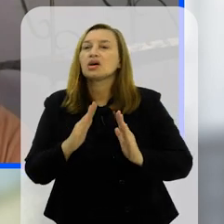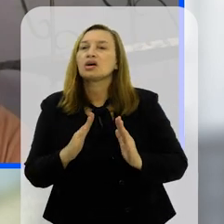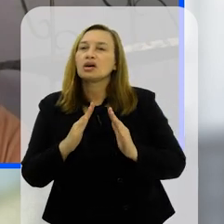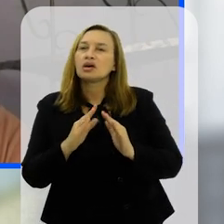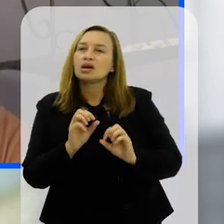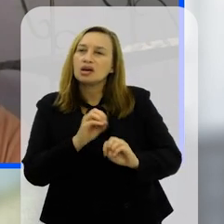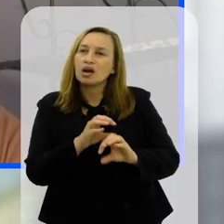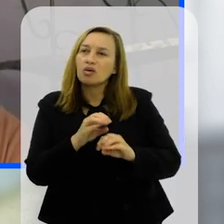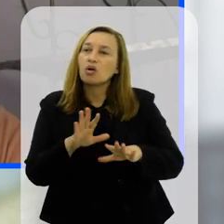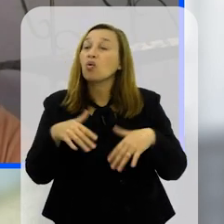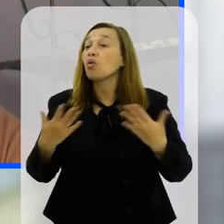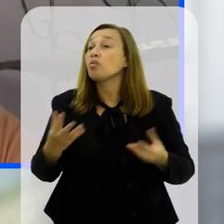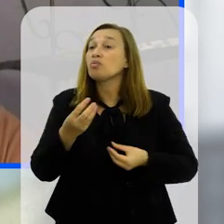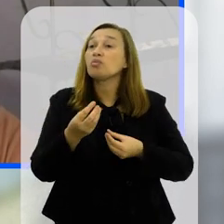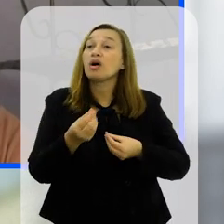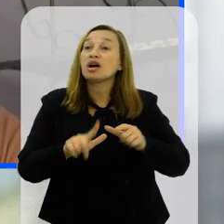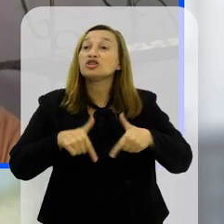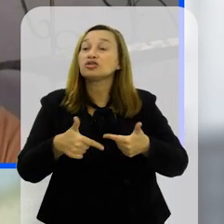feito nesses casos?